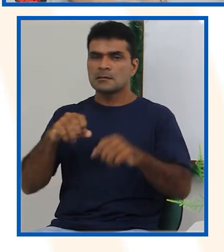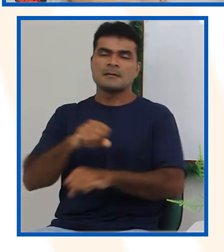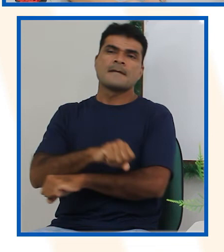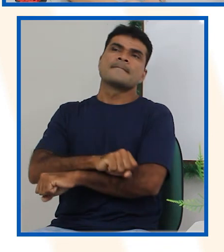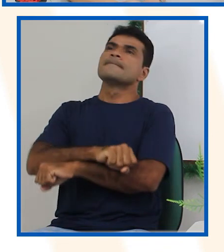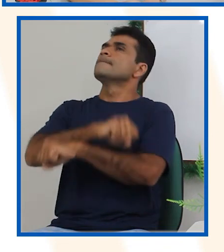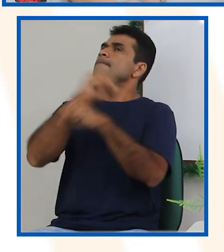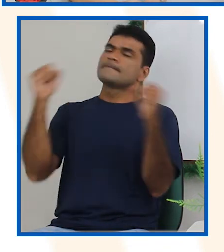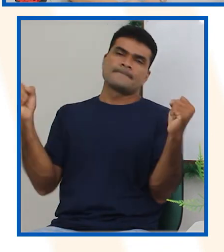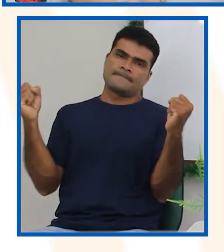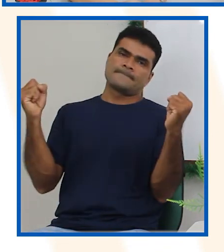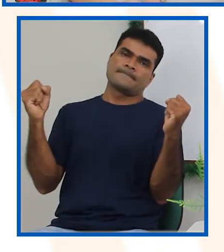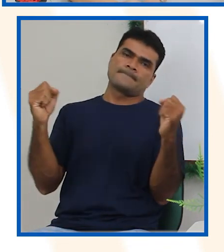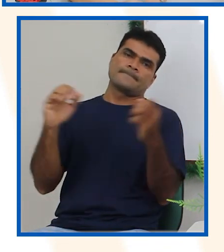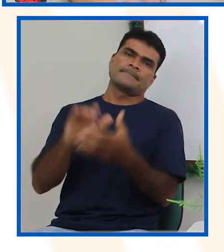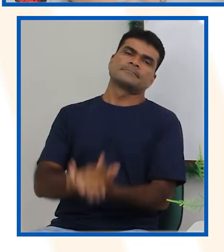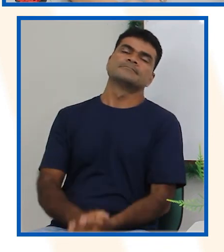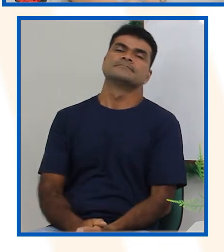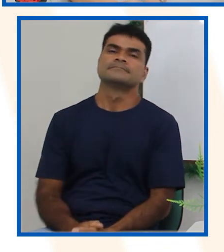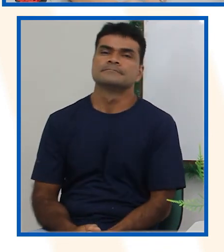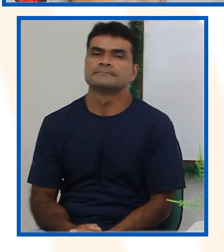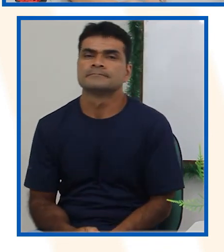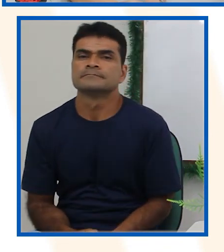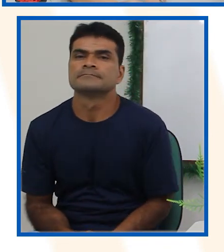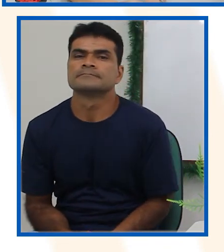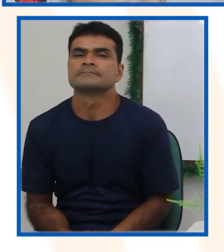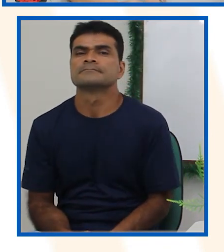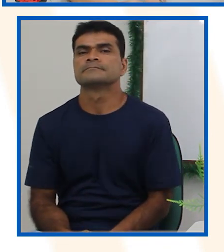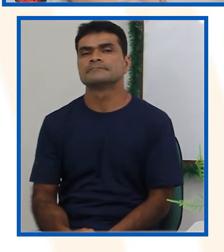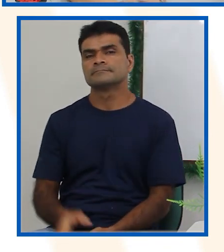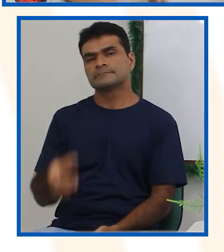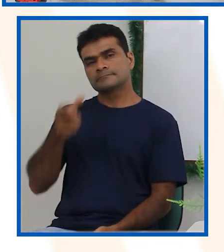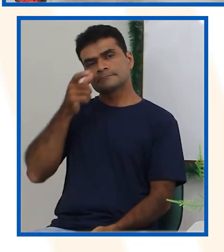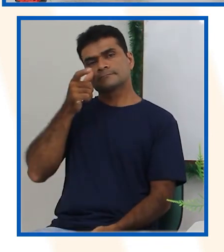impossível acontecer, não é? Então, vamos verificar?